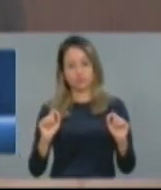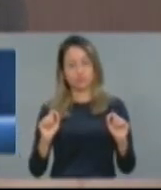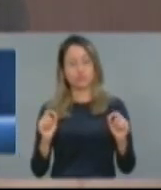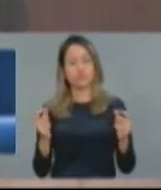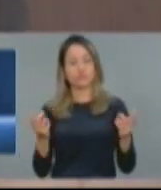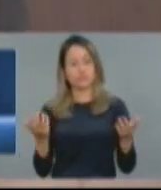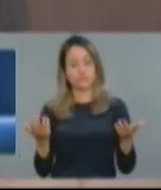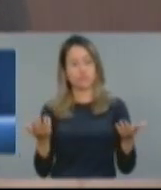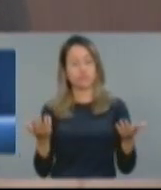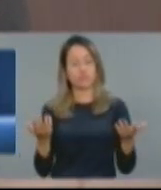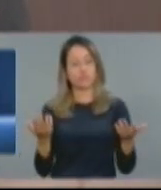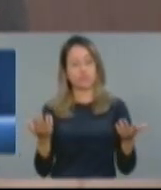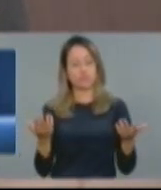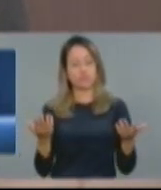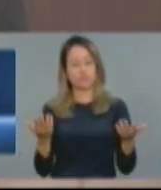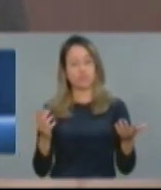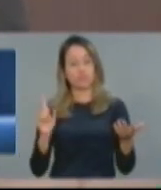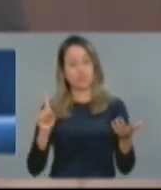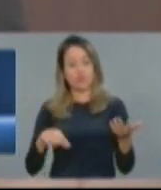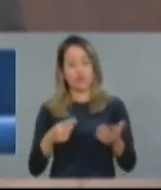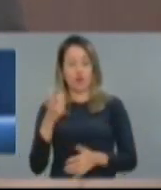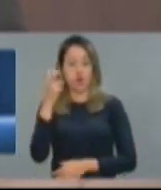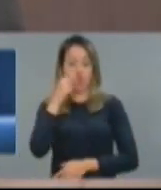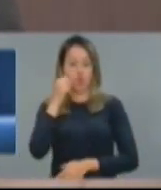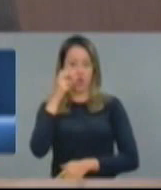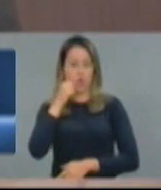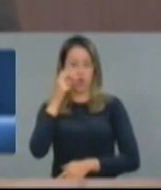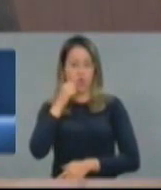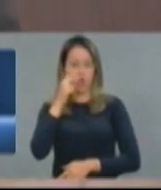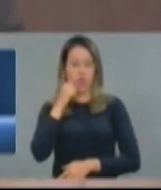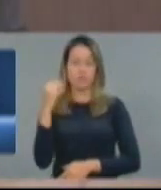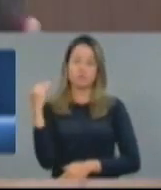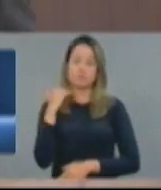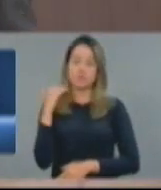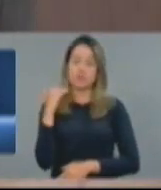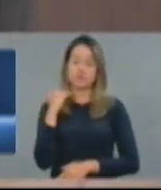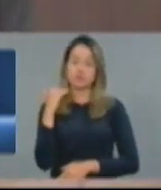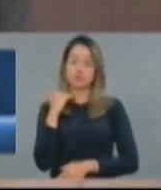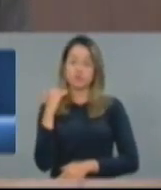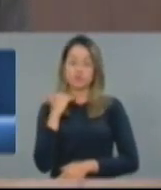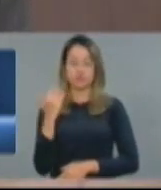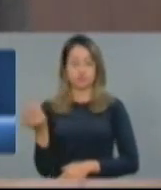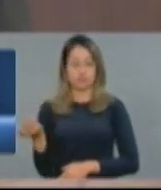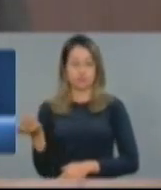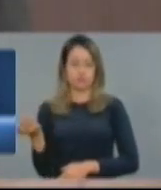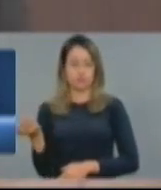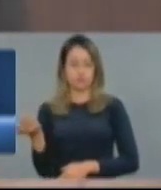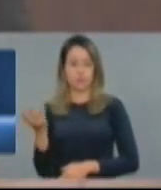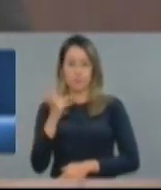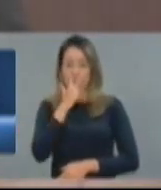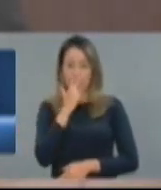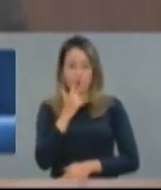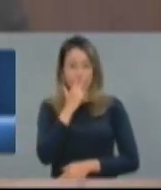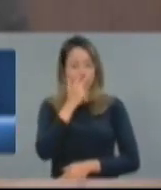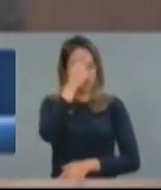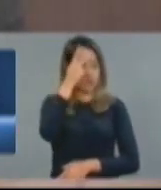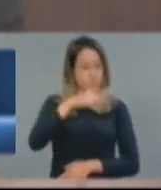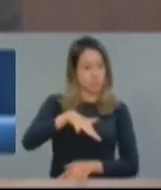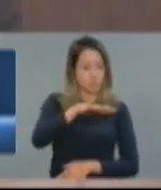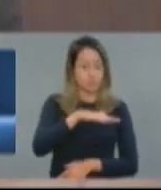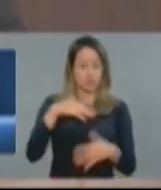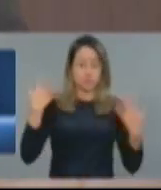o grande lucro dos banqueiros que sacrificam a nação para manter o seu